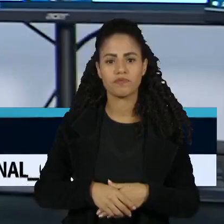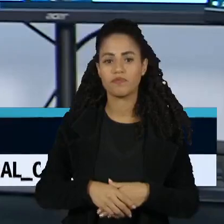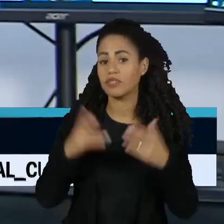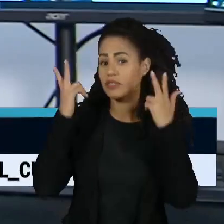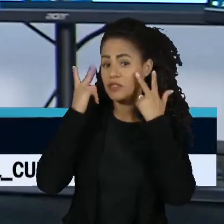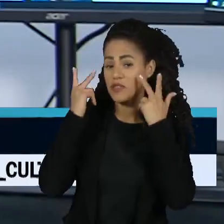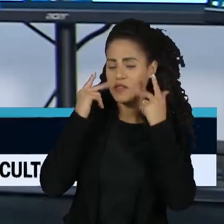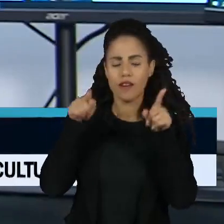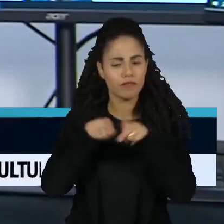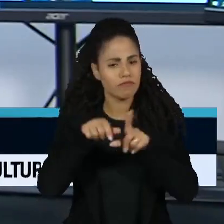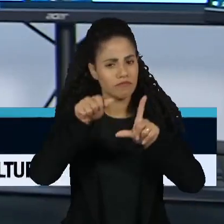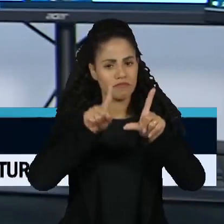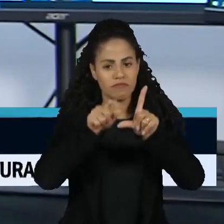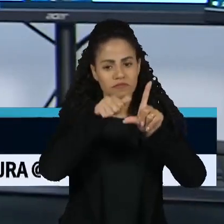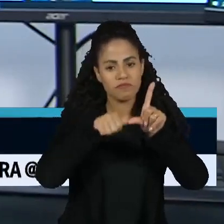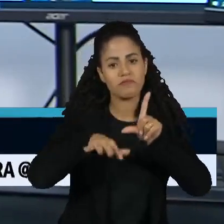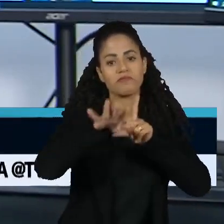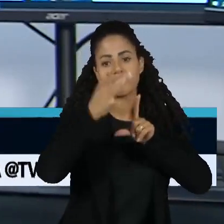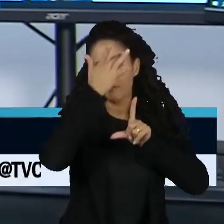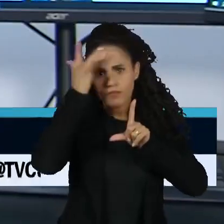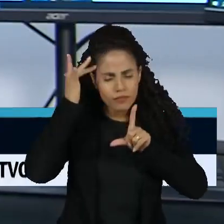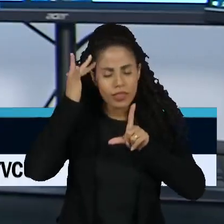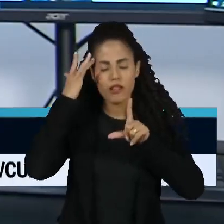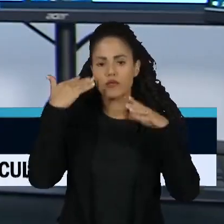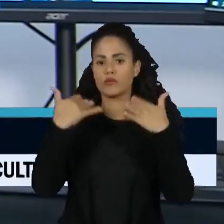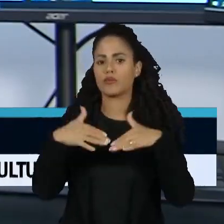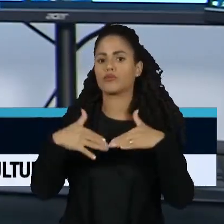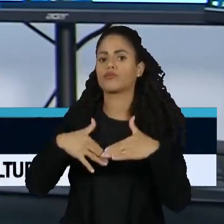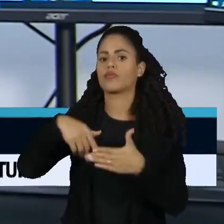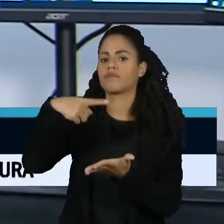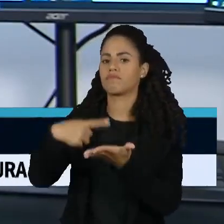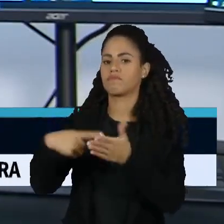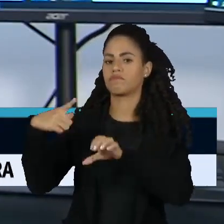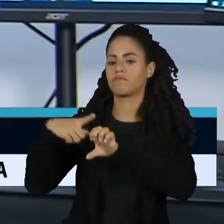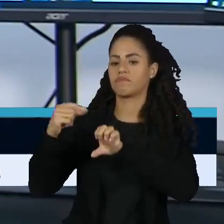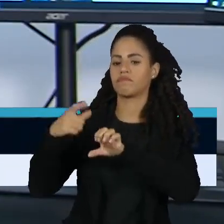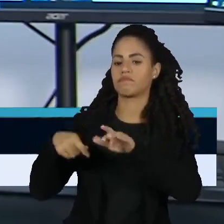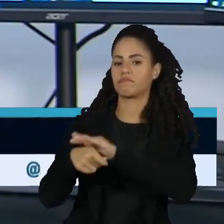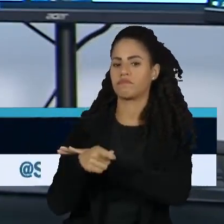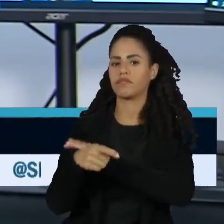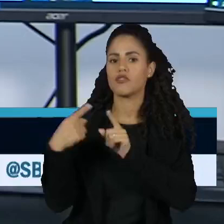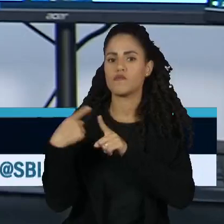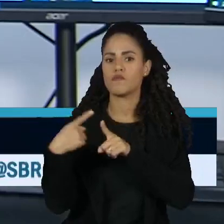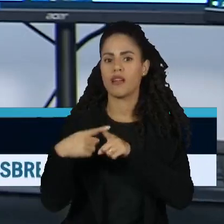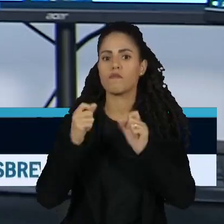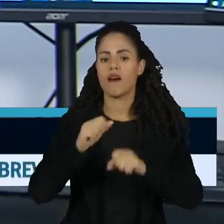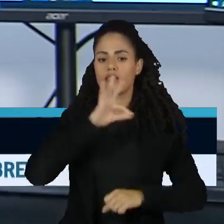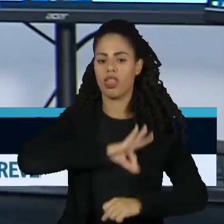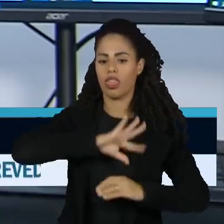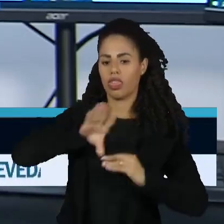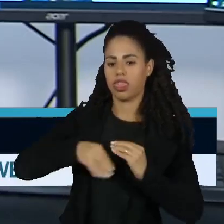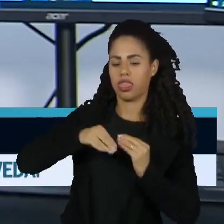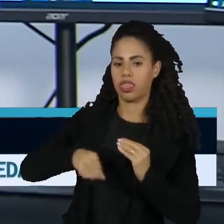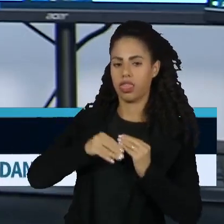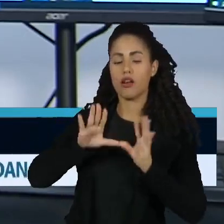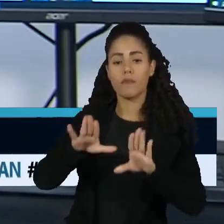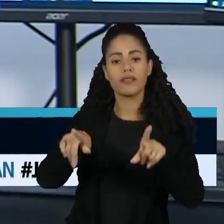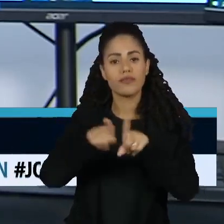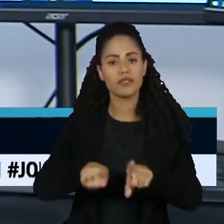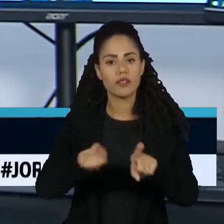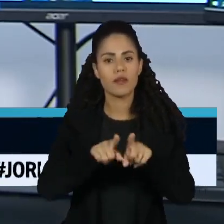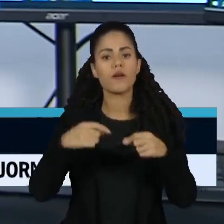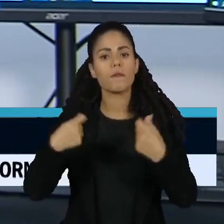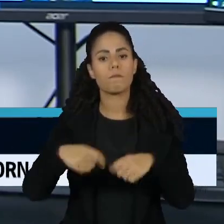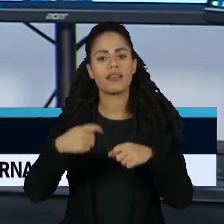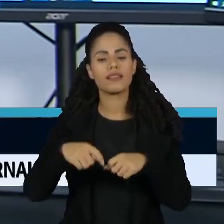Ser um influenciador digital é um grande negócio. Não só porque pode gerar muito dinheiro, mas também porque exige